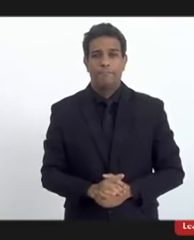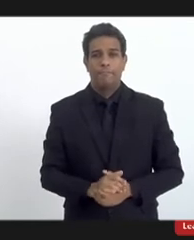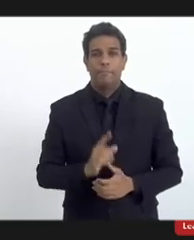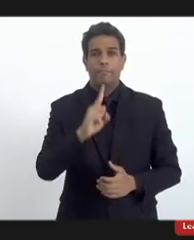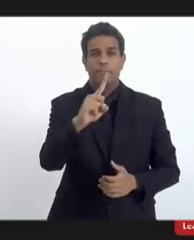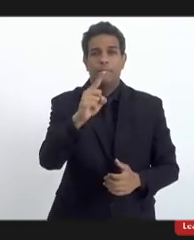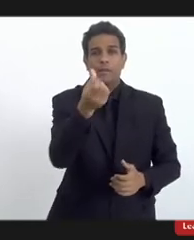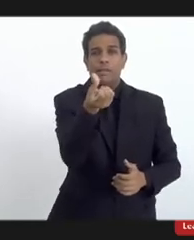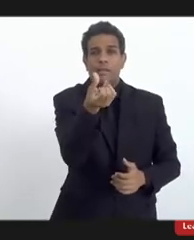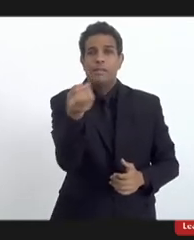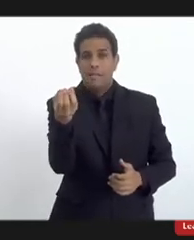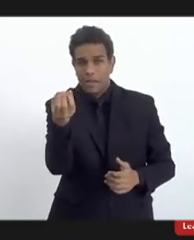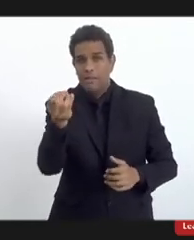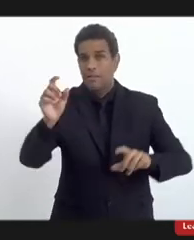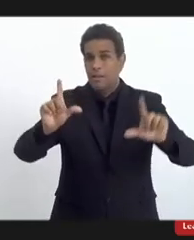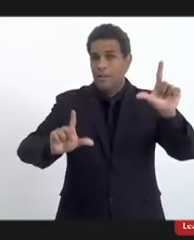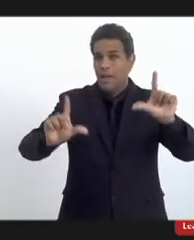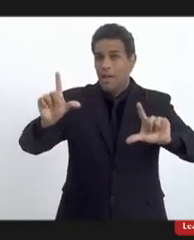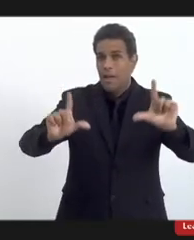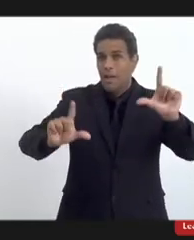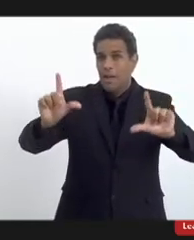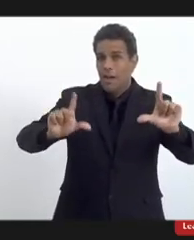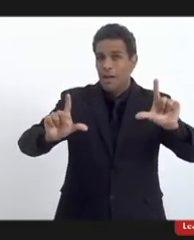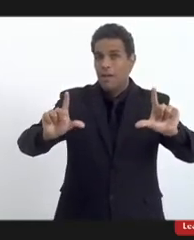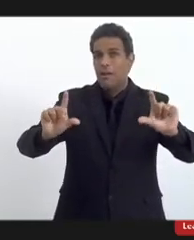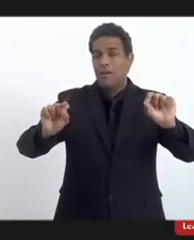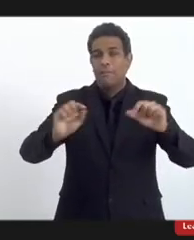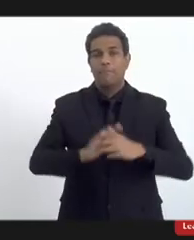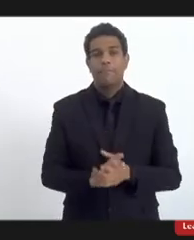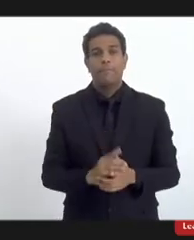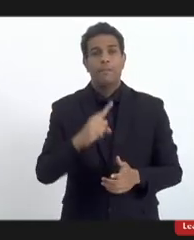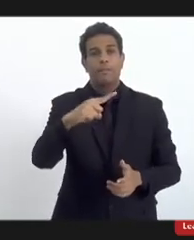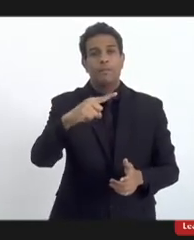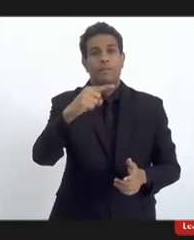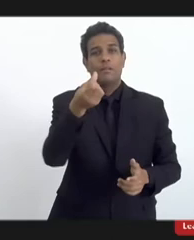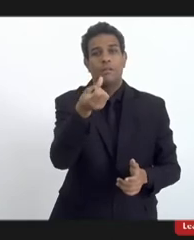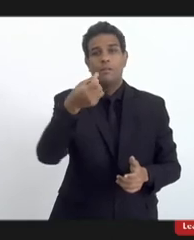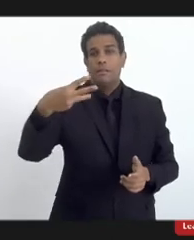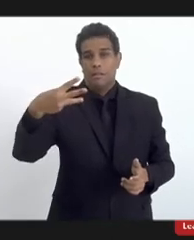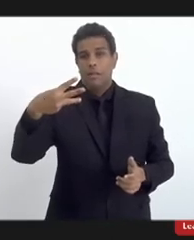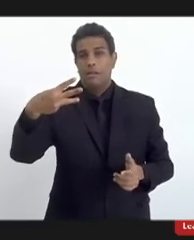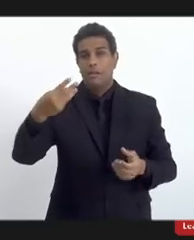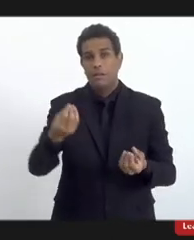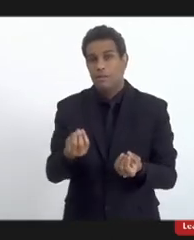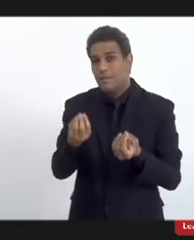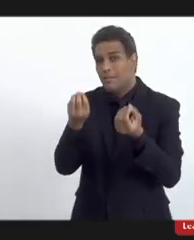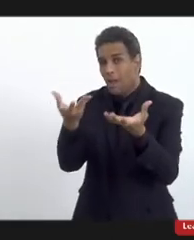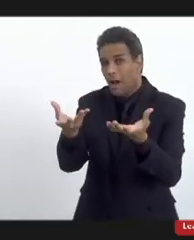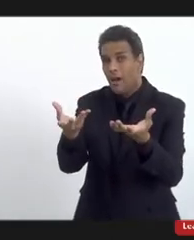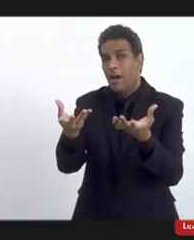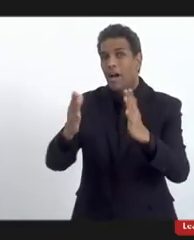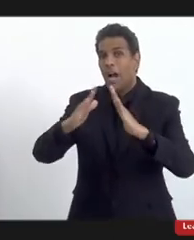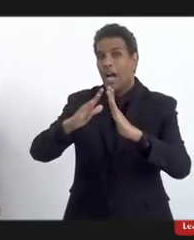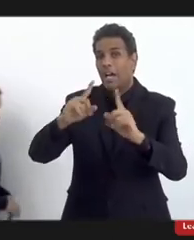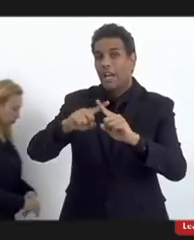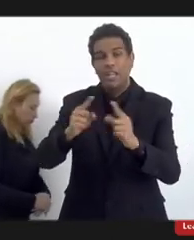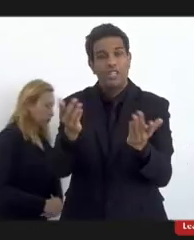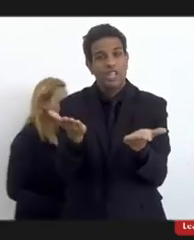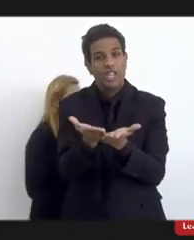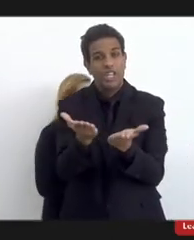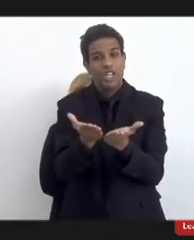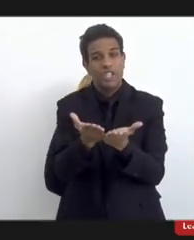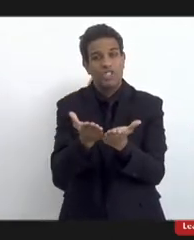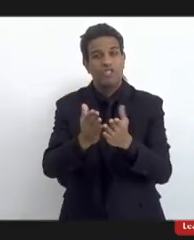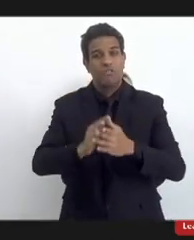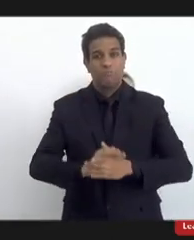166 canais de televisão, os 163 foram concedidos para igrejas evangélicas,